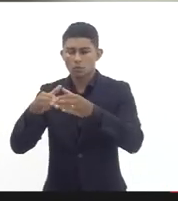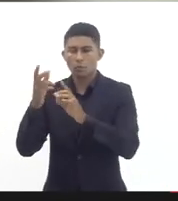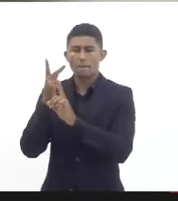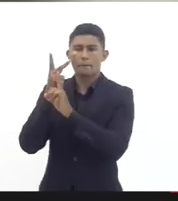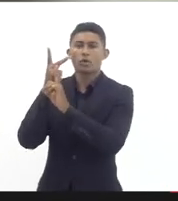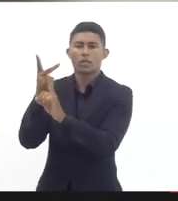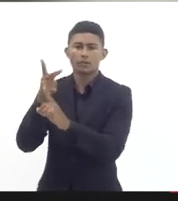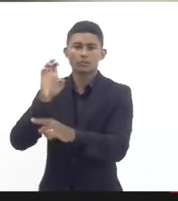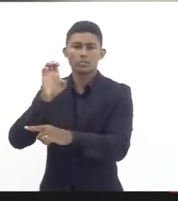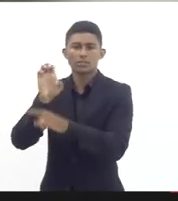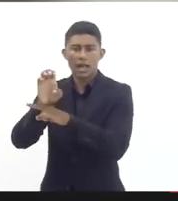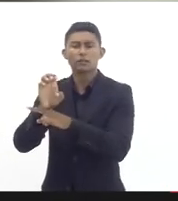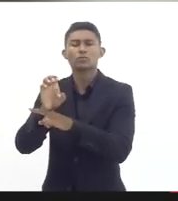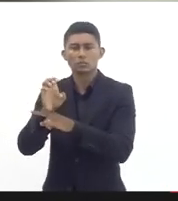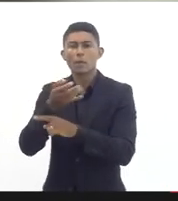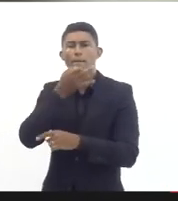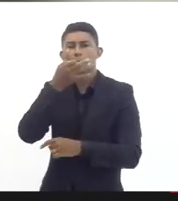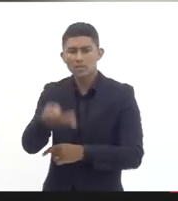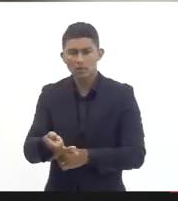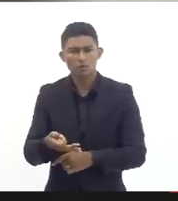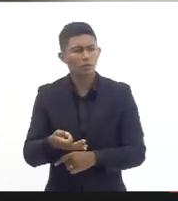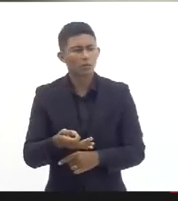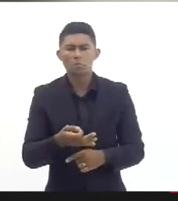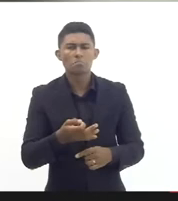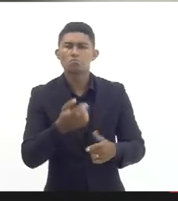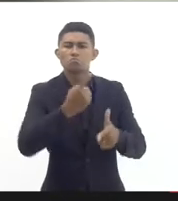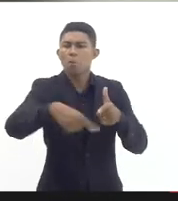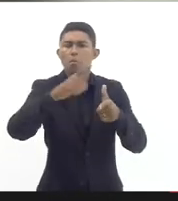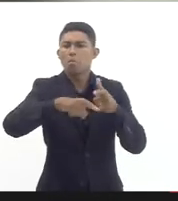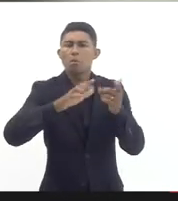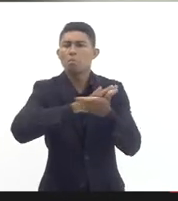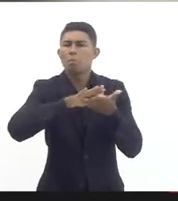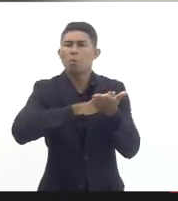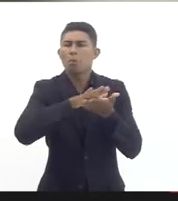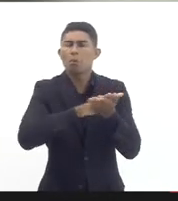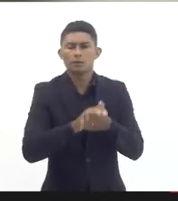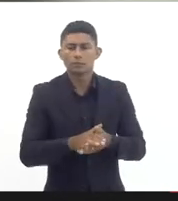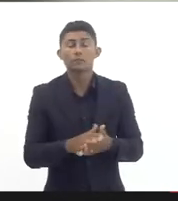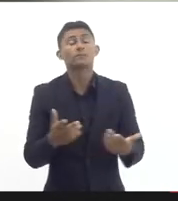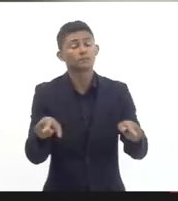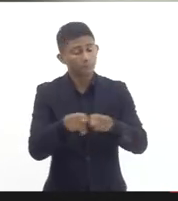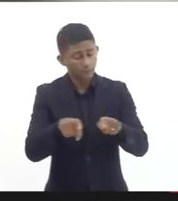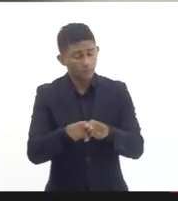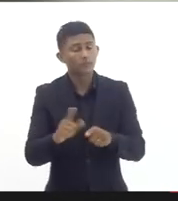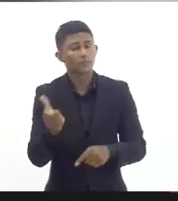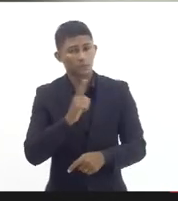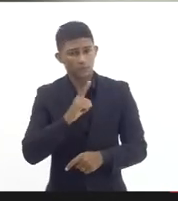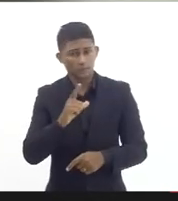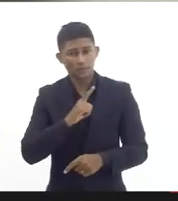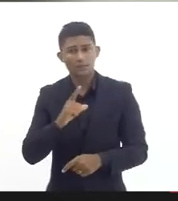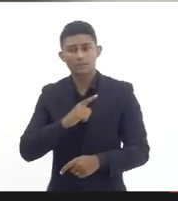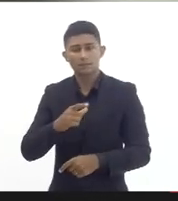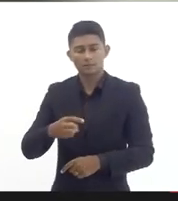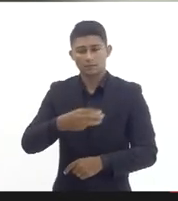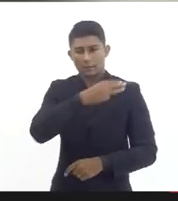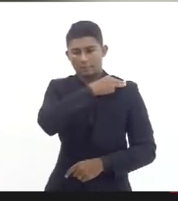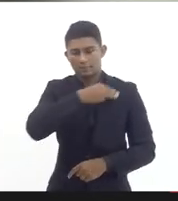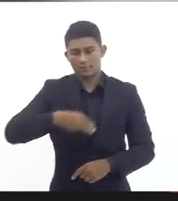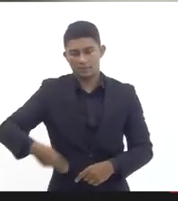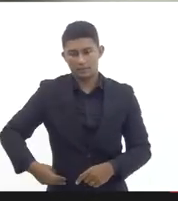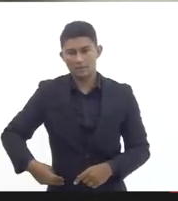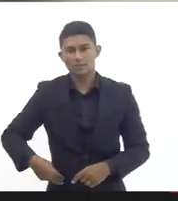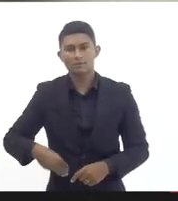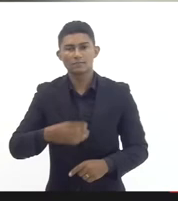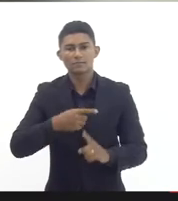a essa contratação nós tivemos também a manifestação a decisão do nosso ministro Luiz Roberto